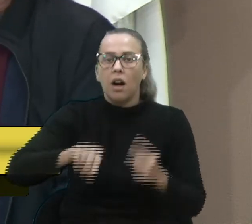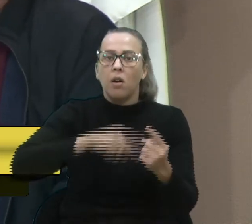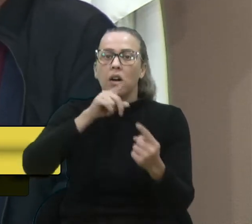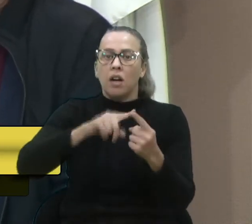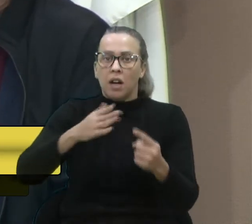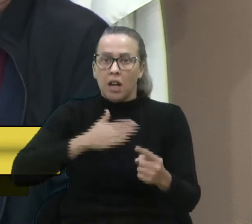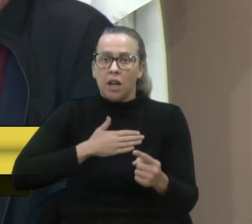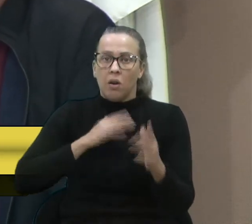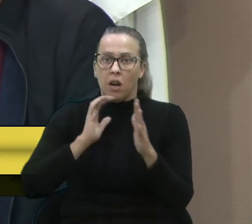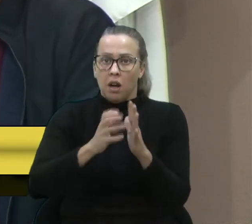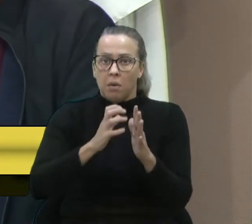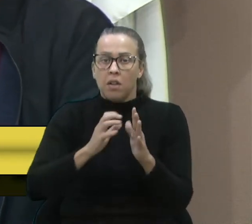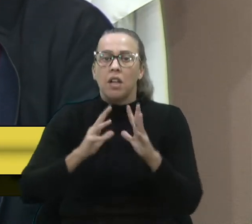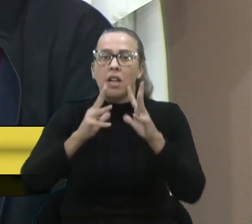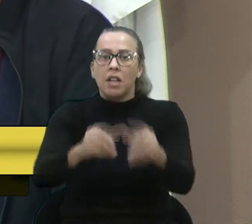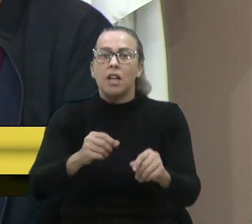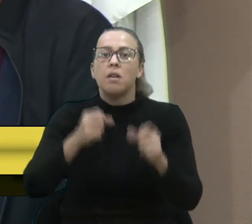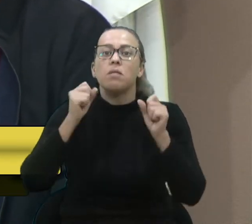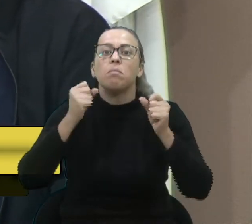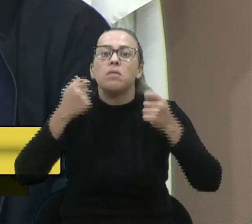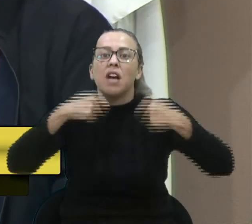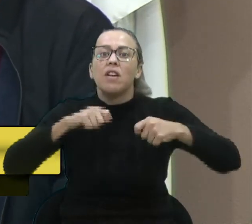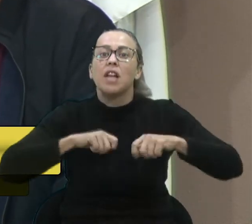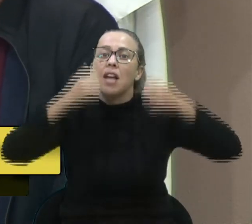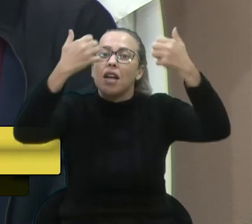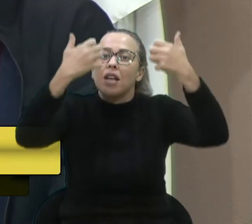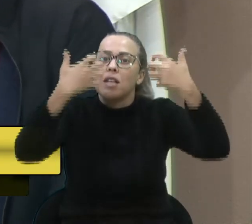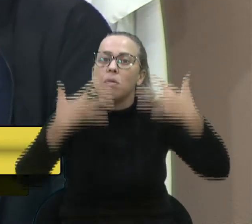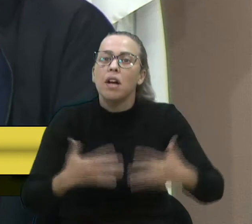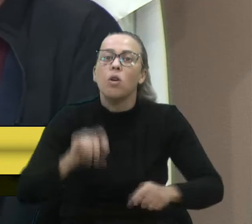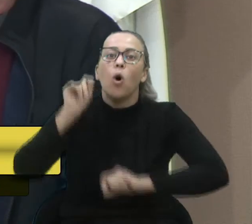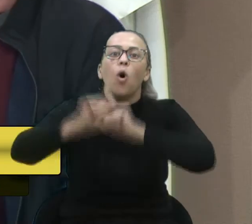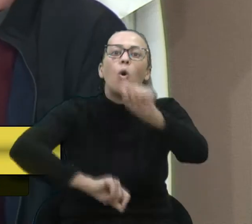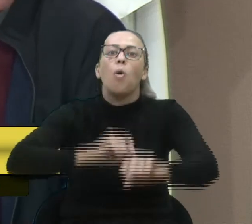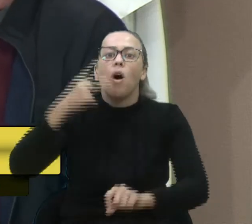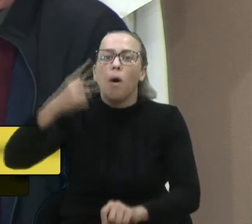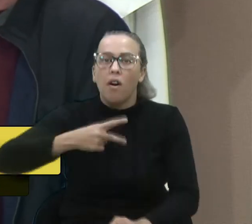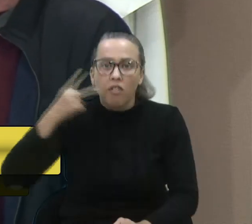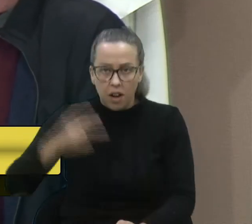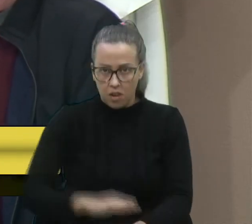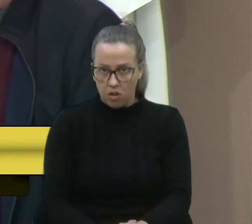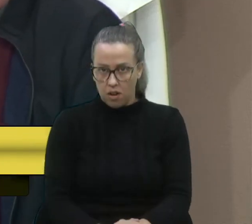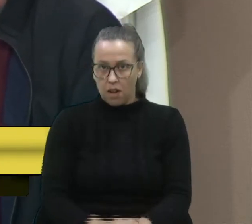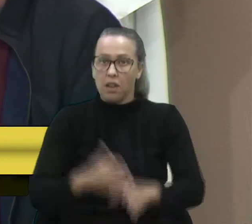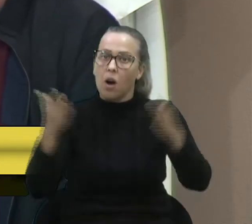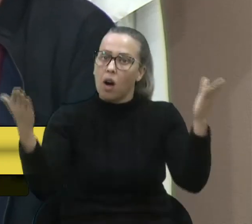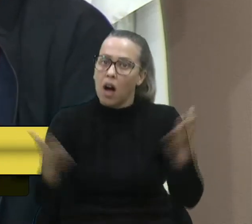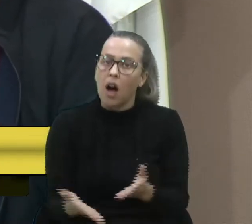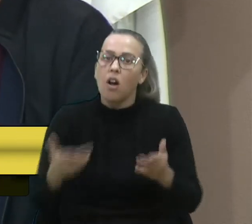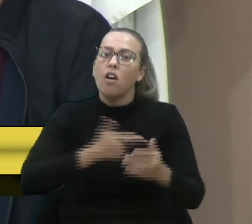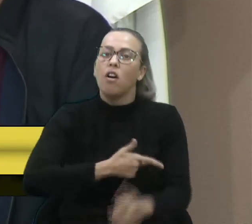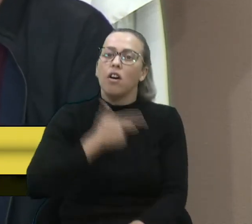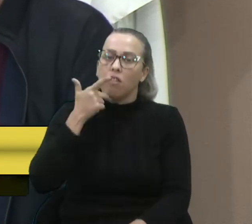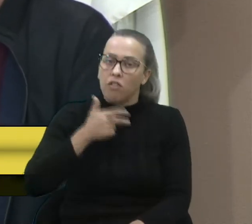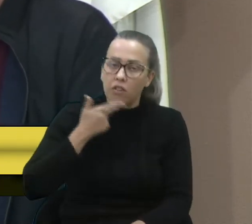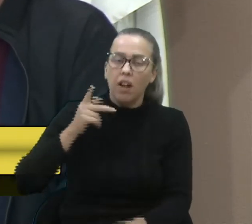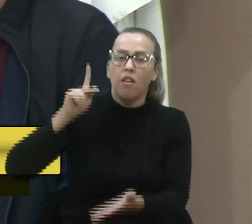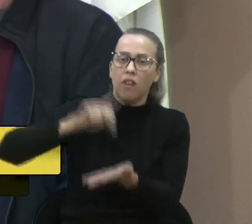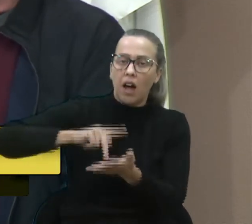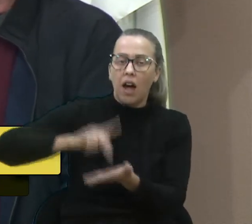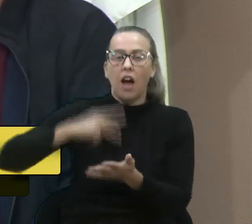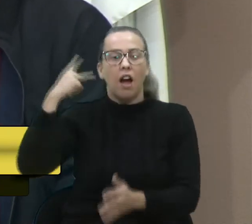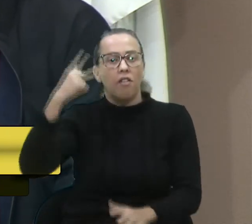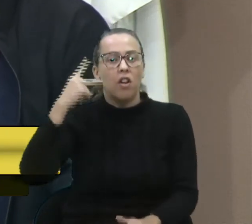coloquei a bancada e deveria ter especificado realmente os vereadores. Então, me coloco aqui, realmente, a vereadora